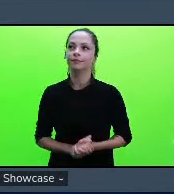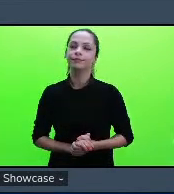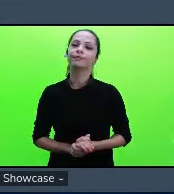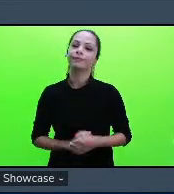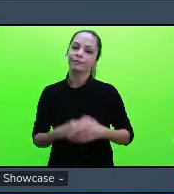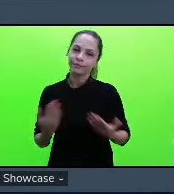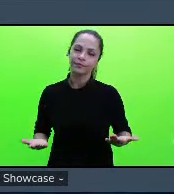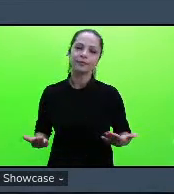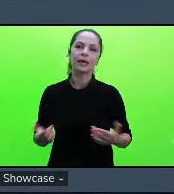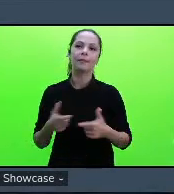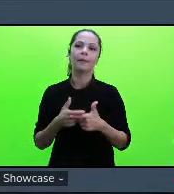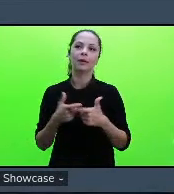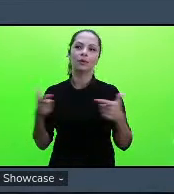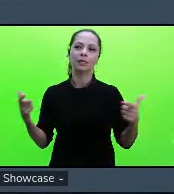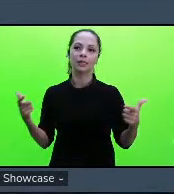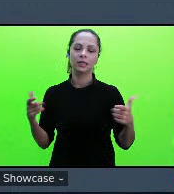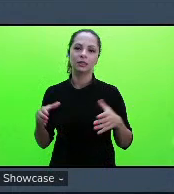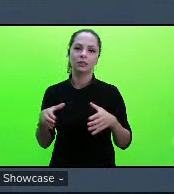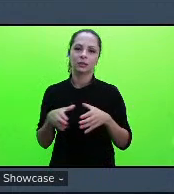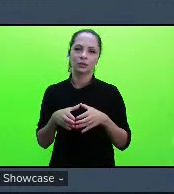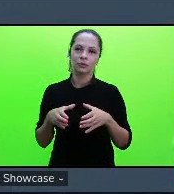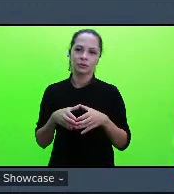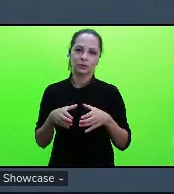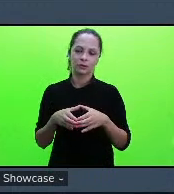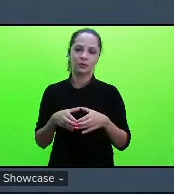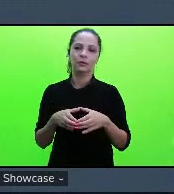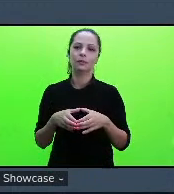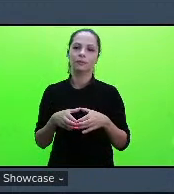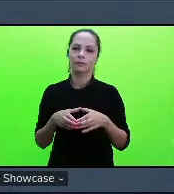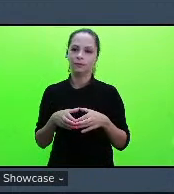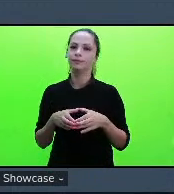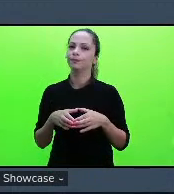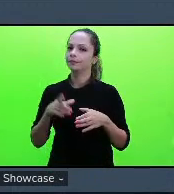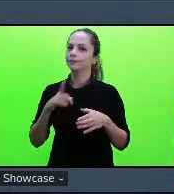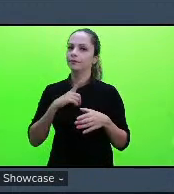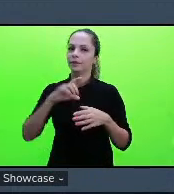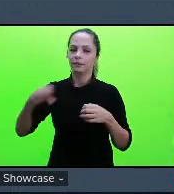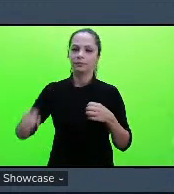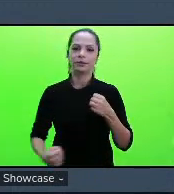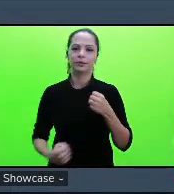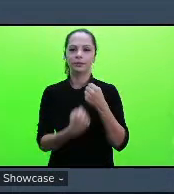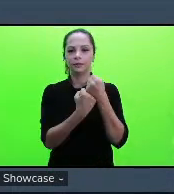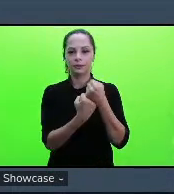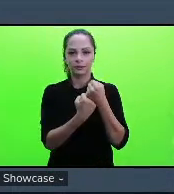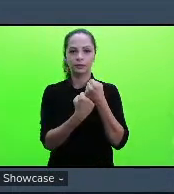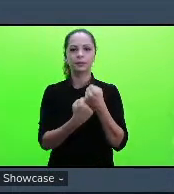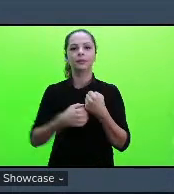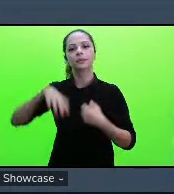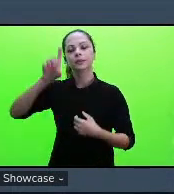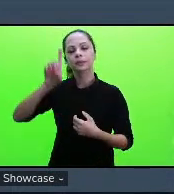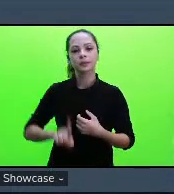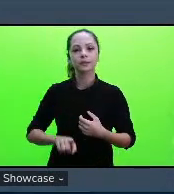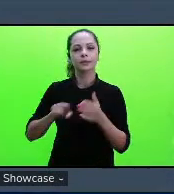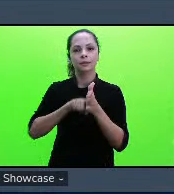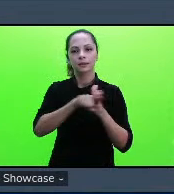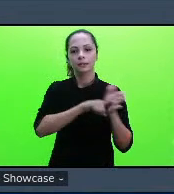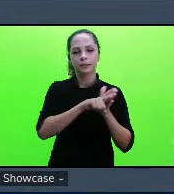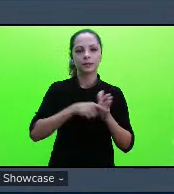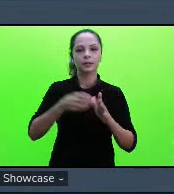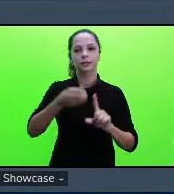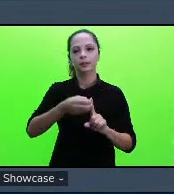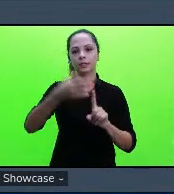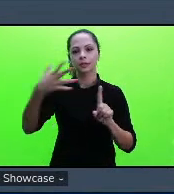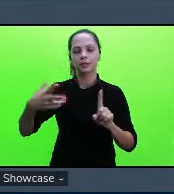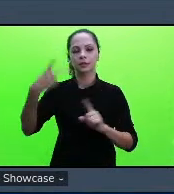grupos é apoiada pela diretoria de pesquisa e extensão do próprio instituto ou